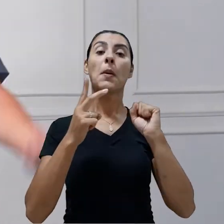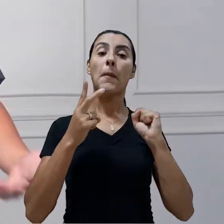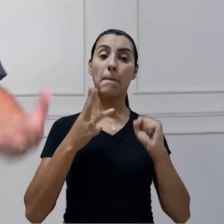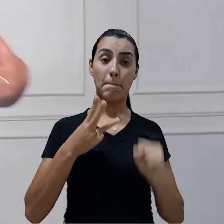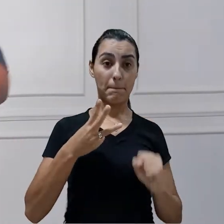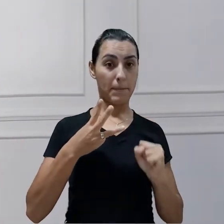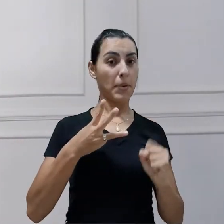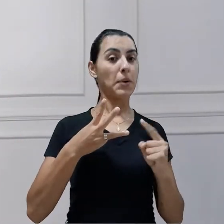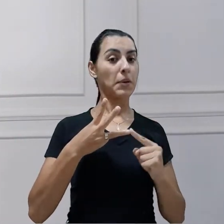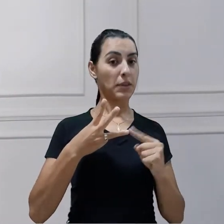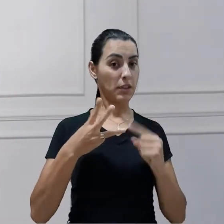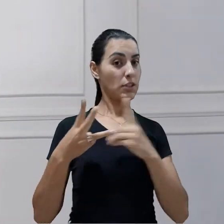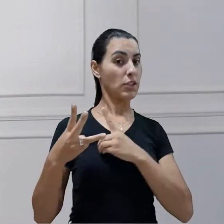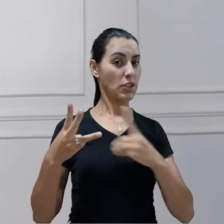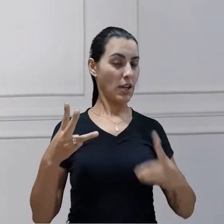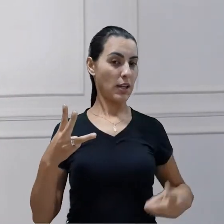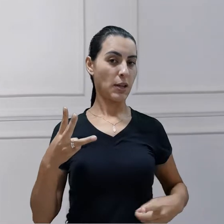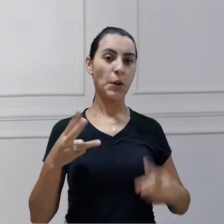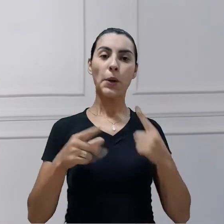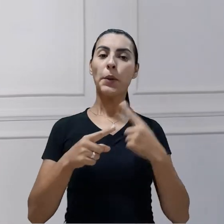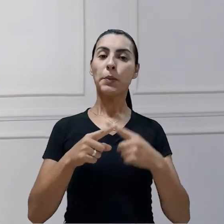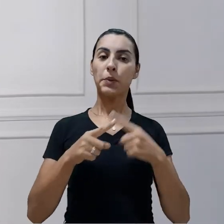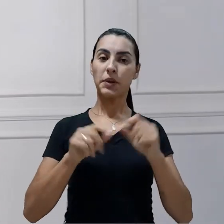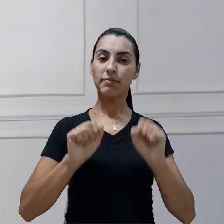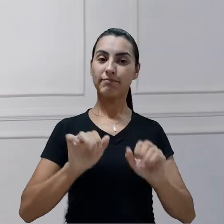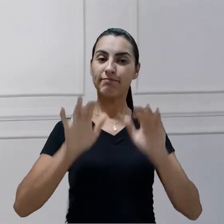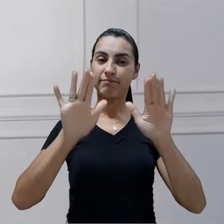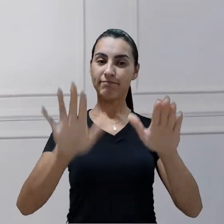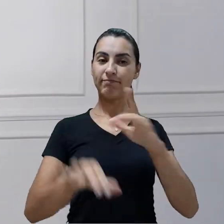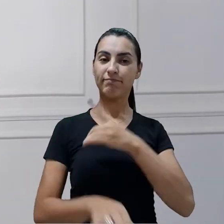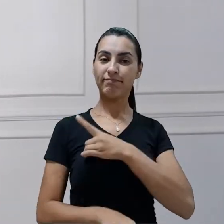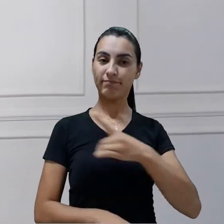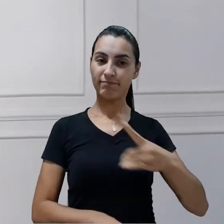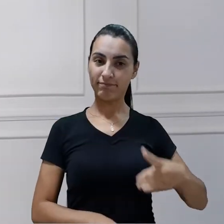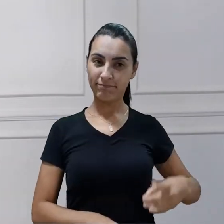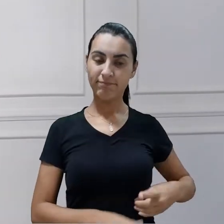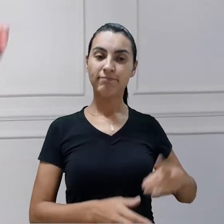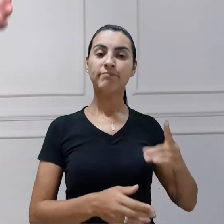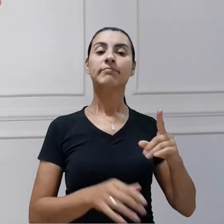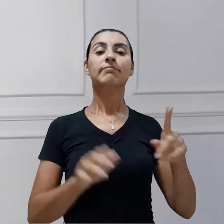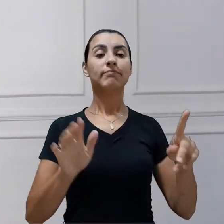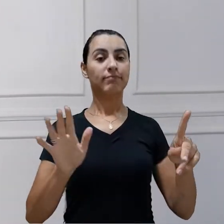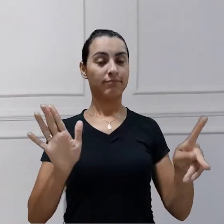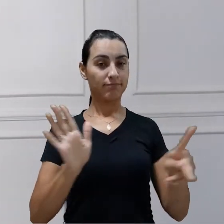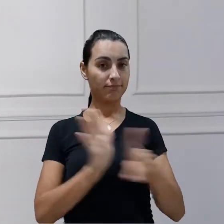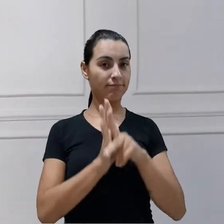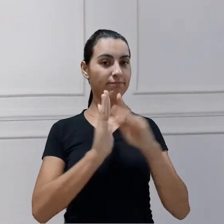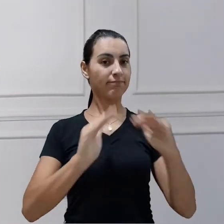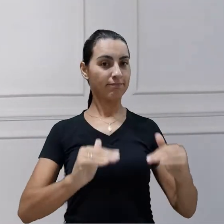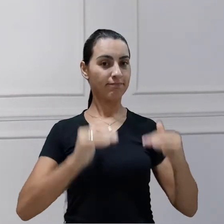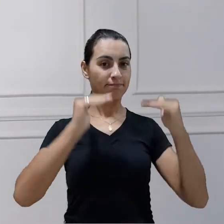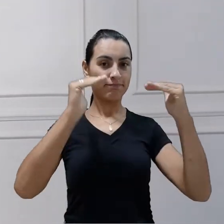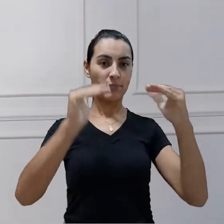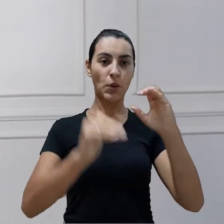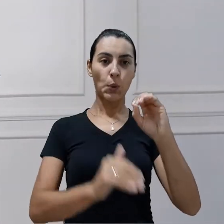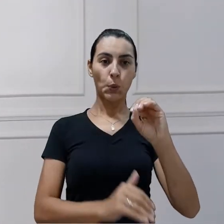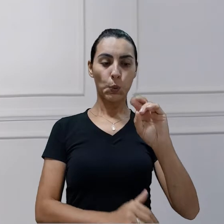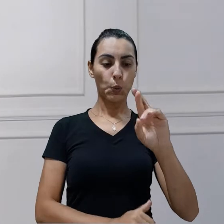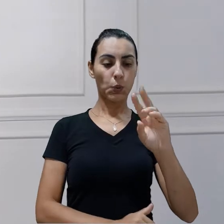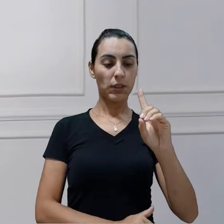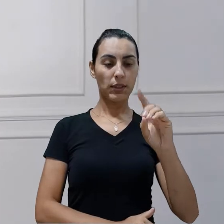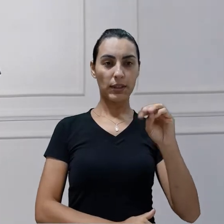porque a partir da ordenação diaconal, o diácono pertence ao grau da ordem, e sendo